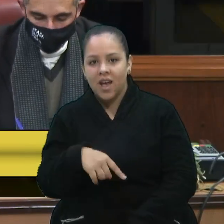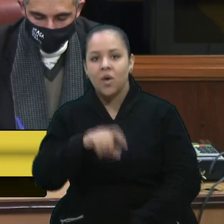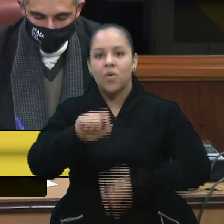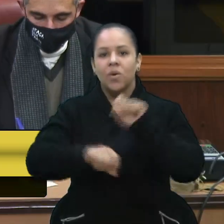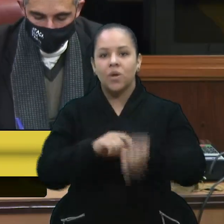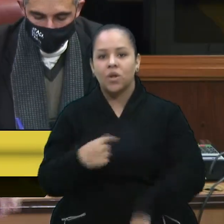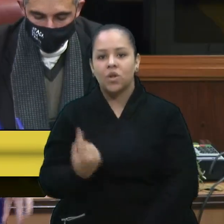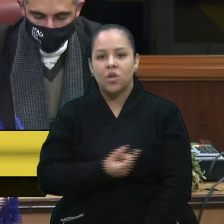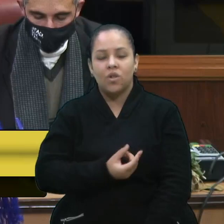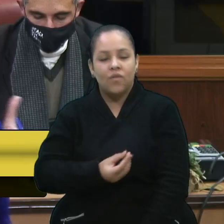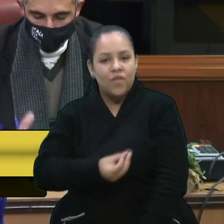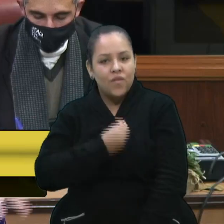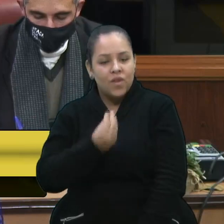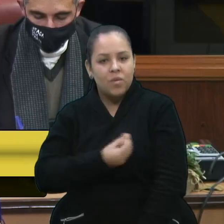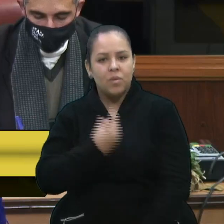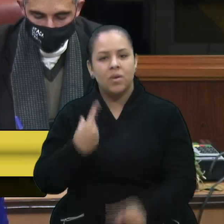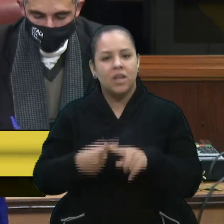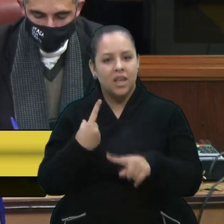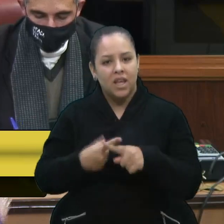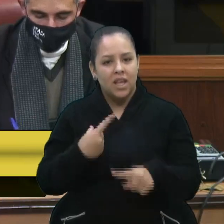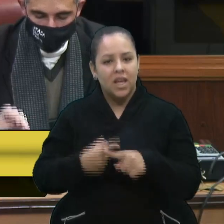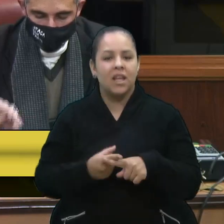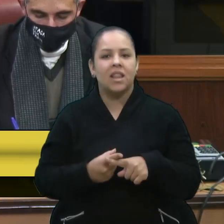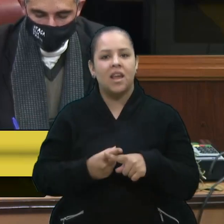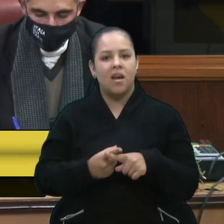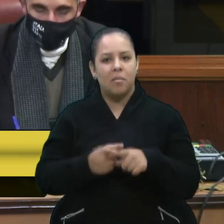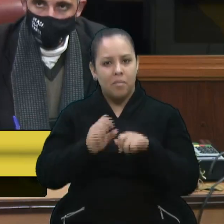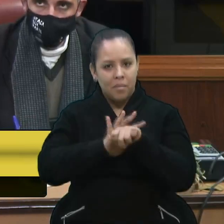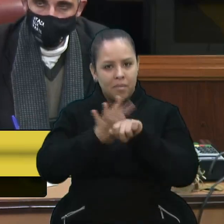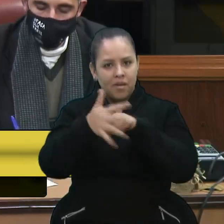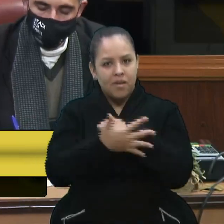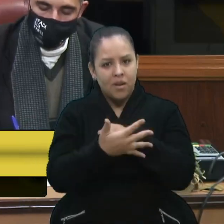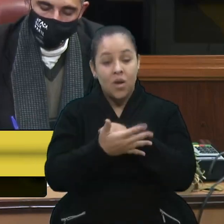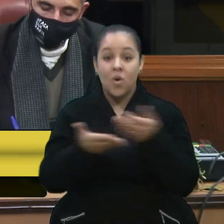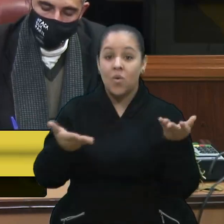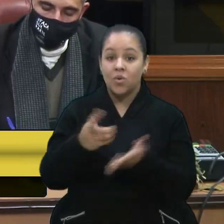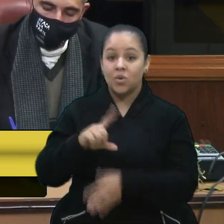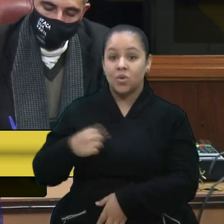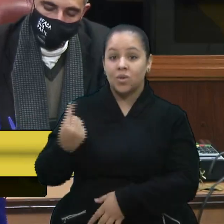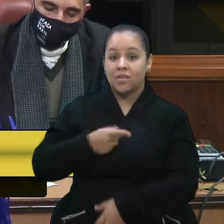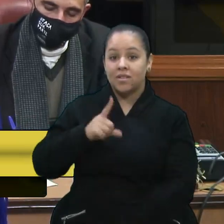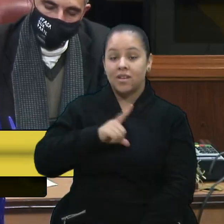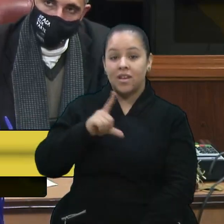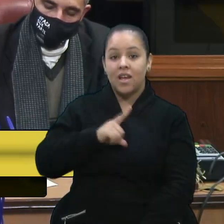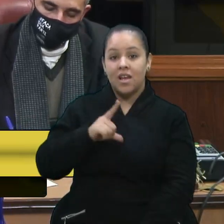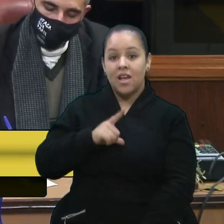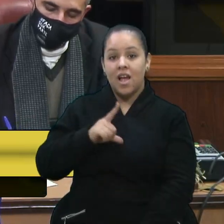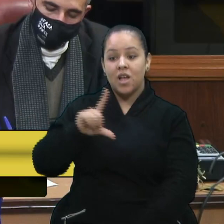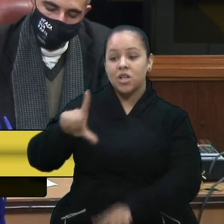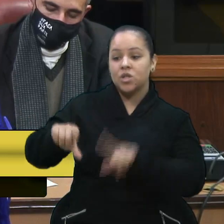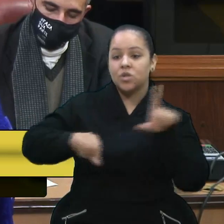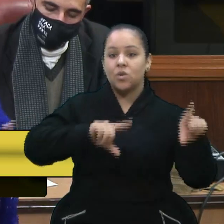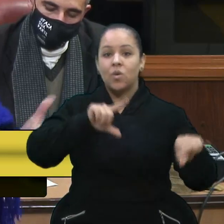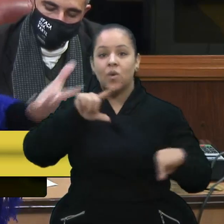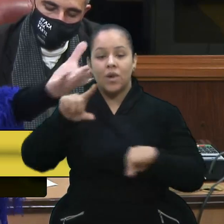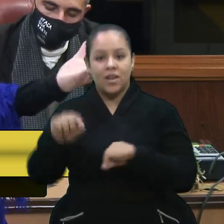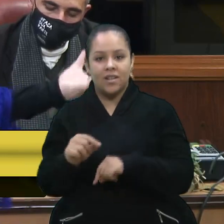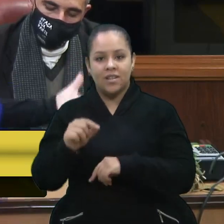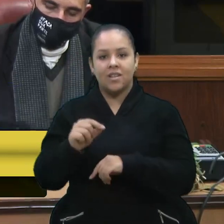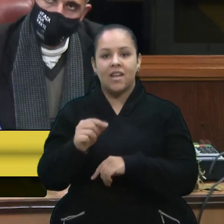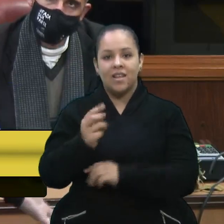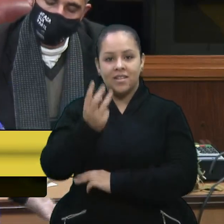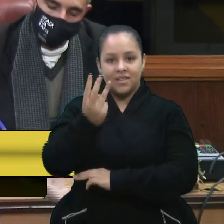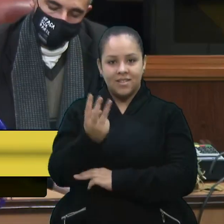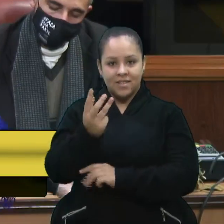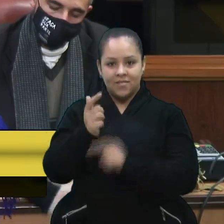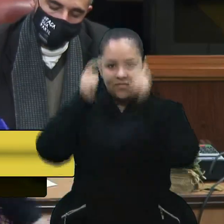que em meio à pandemia conseguimos nos reinventar. Hoje teremos a escolha do trio de soberanas da Festa Nacional da Uva e já